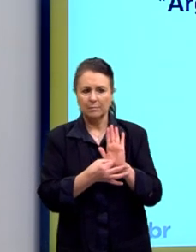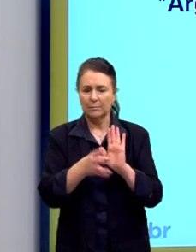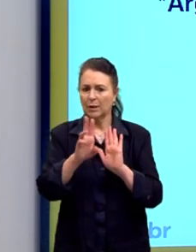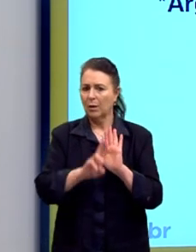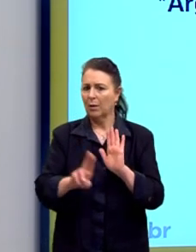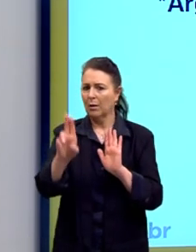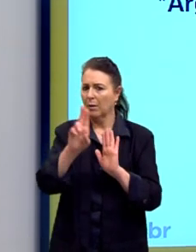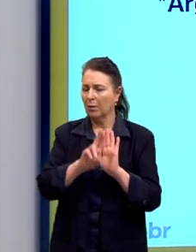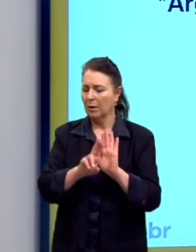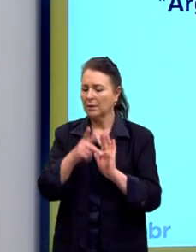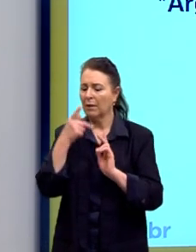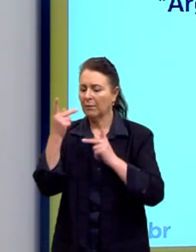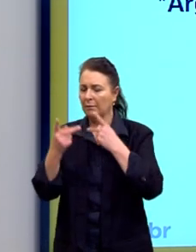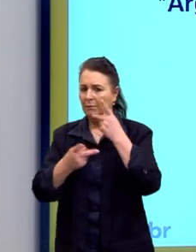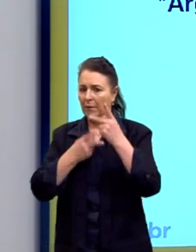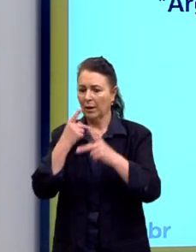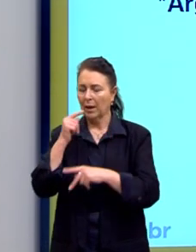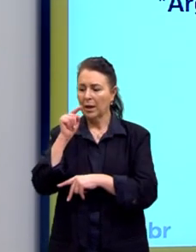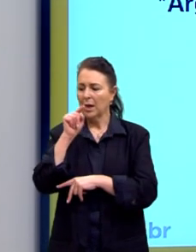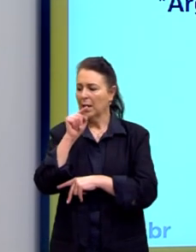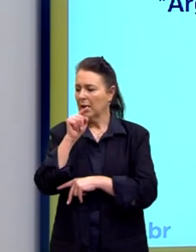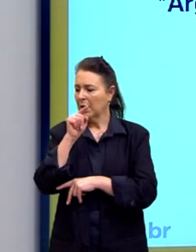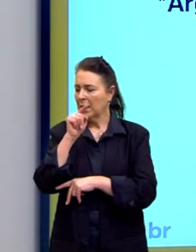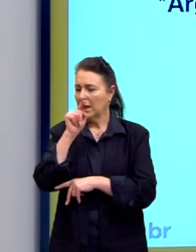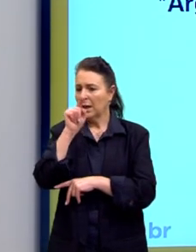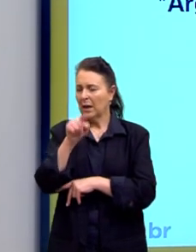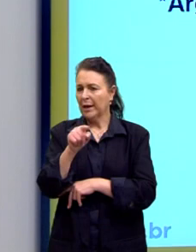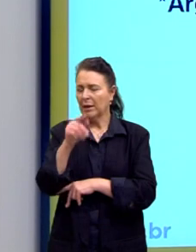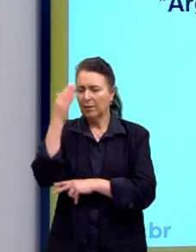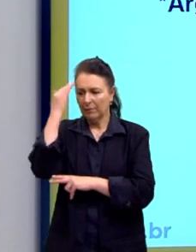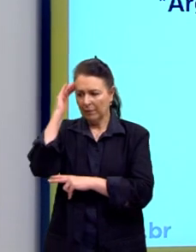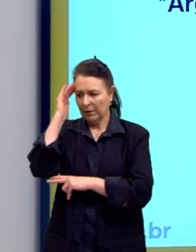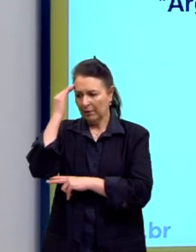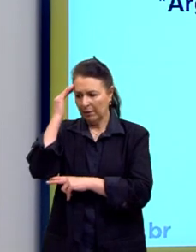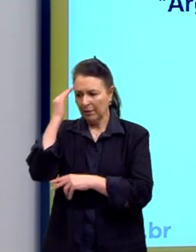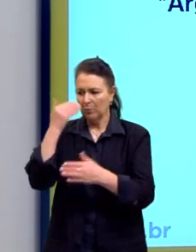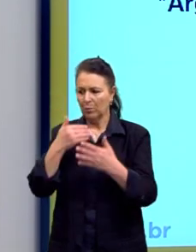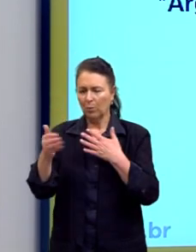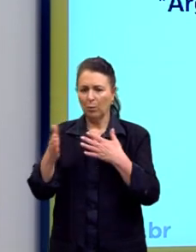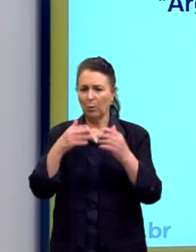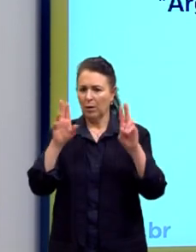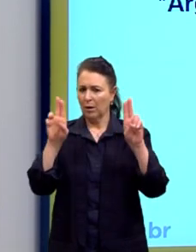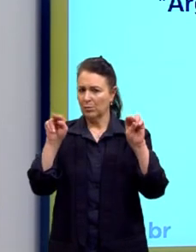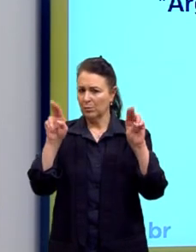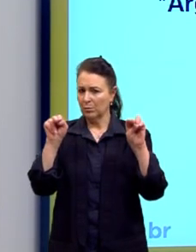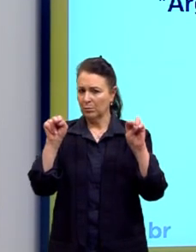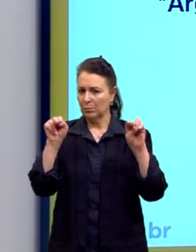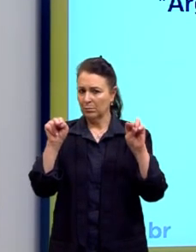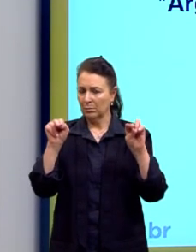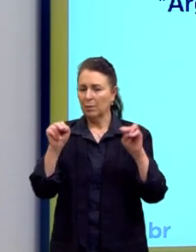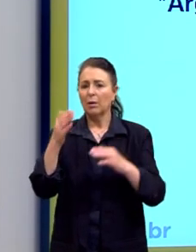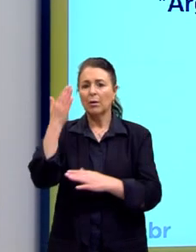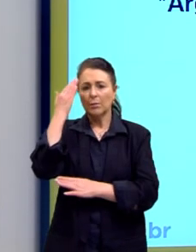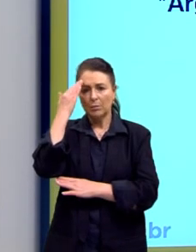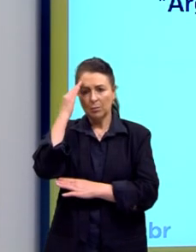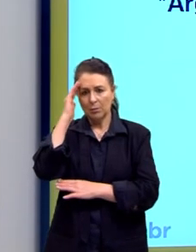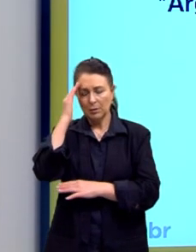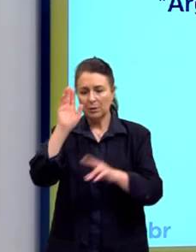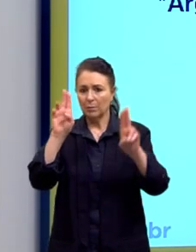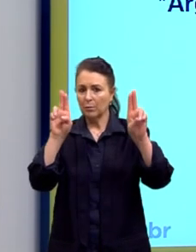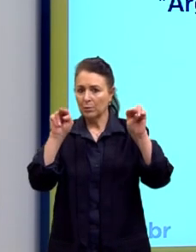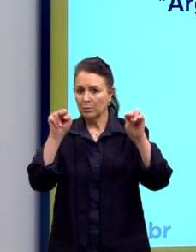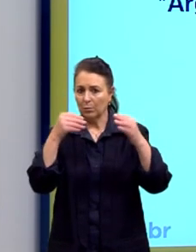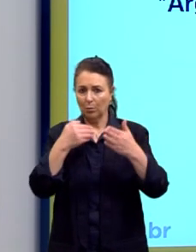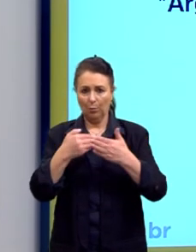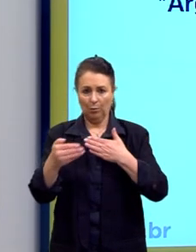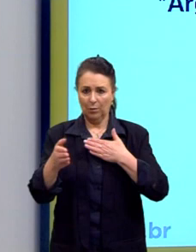porque ele é determinada autoridade, vai entender sobre qualquer assunto. Não. Nós entendemos do assunto do qual nós somos